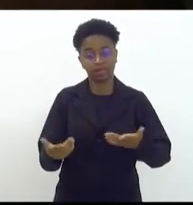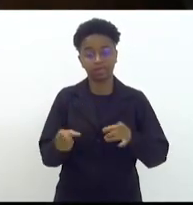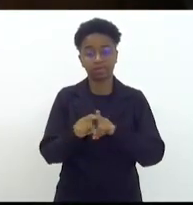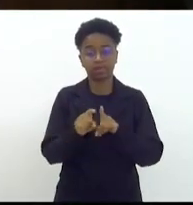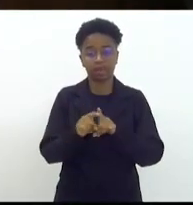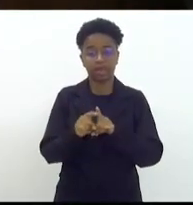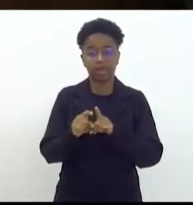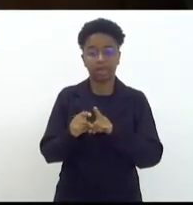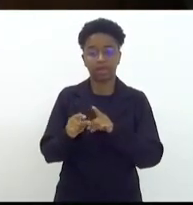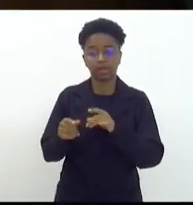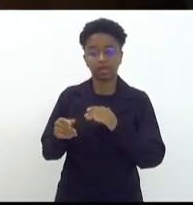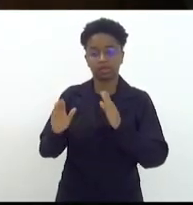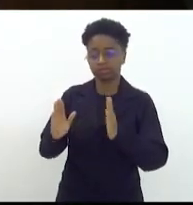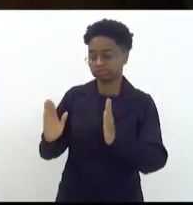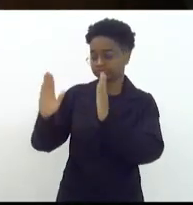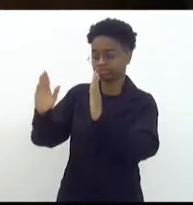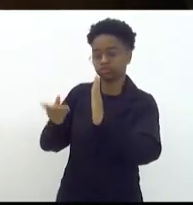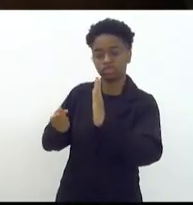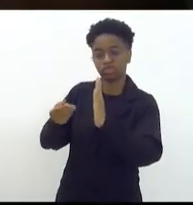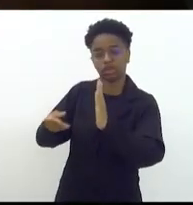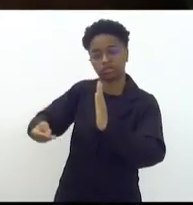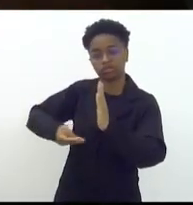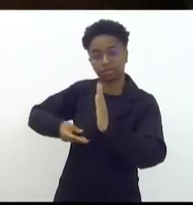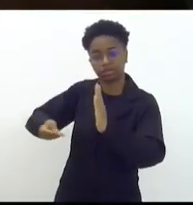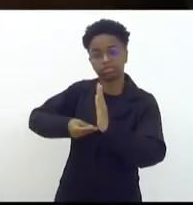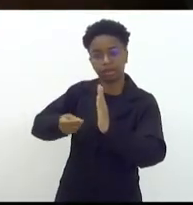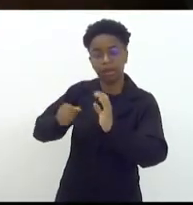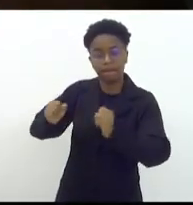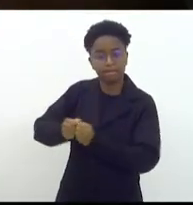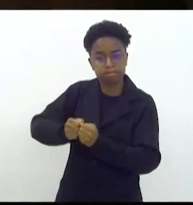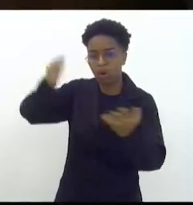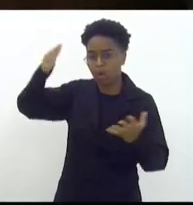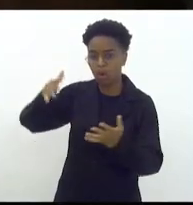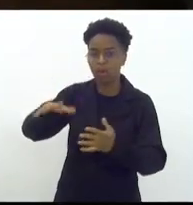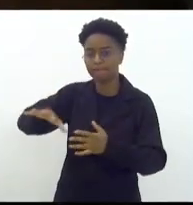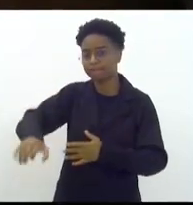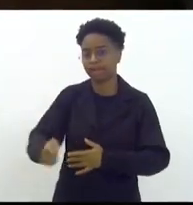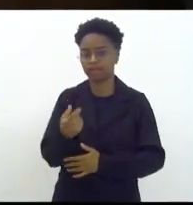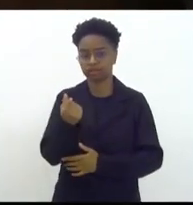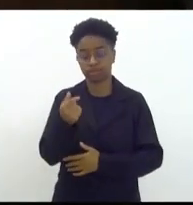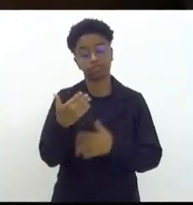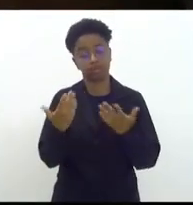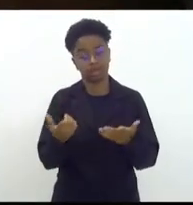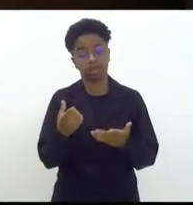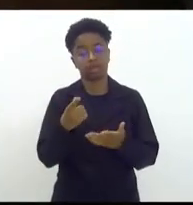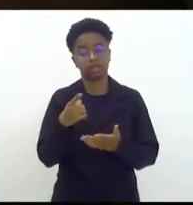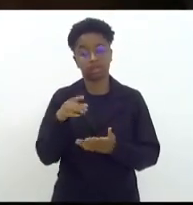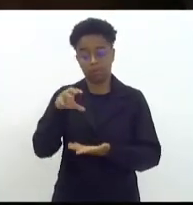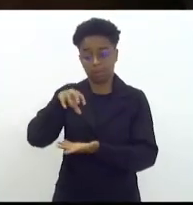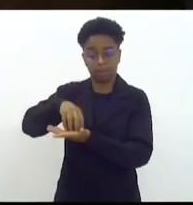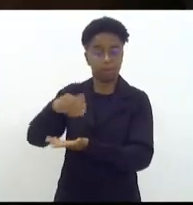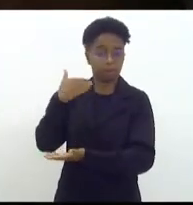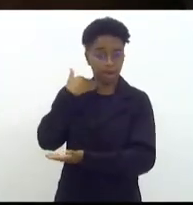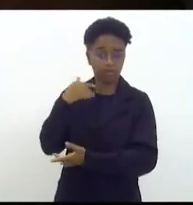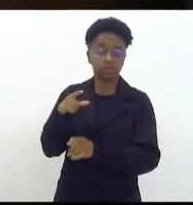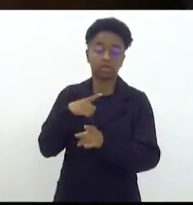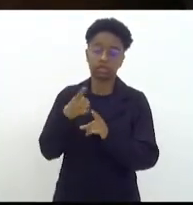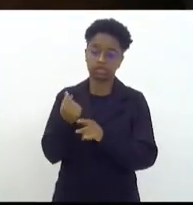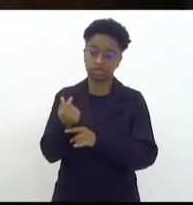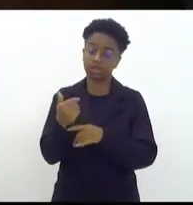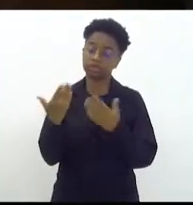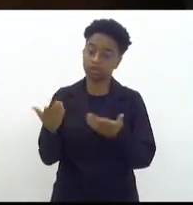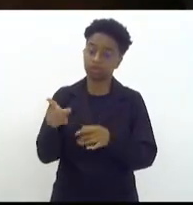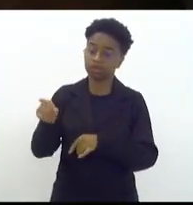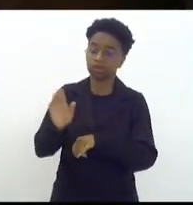forma desse setor, que tem recursos, compartilhar, de alguma forma, a segurança do seu